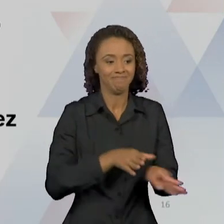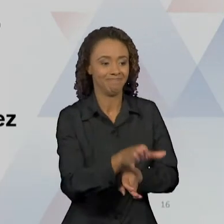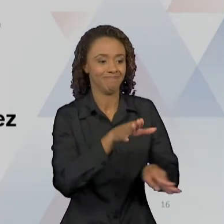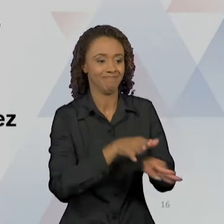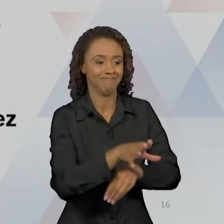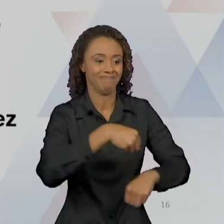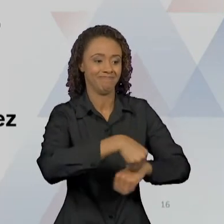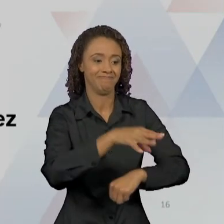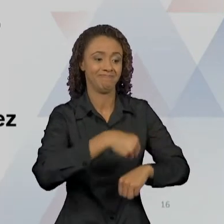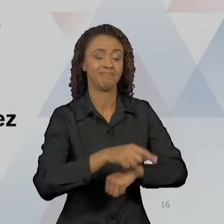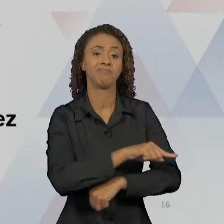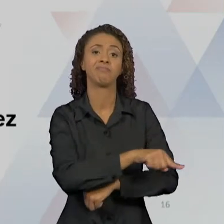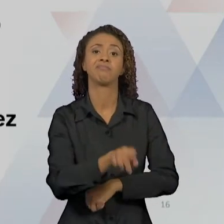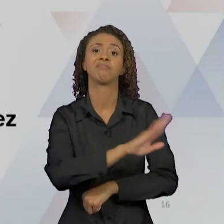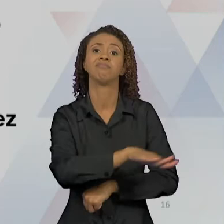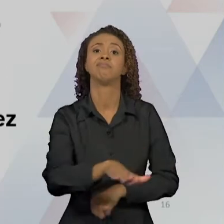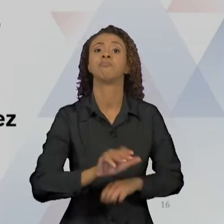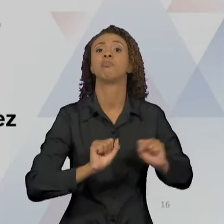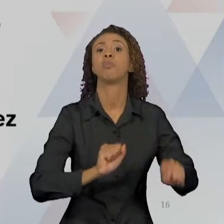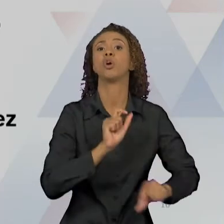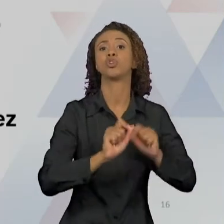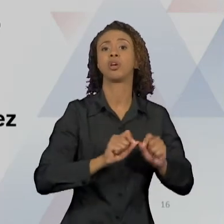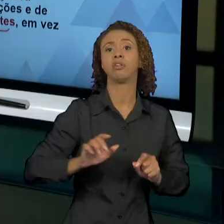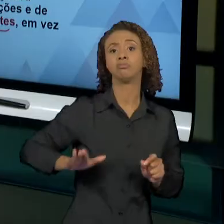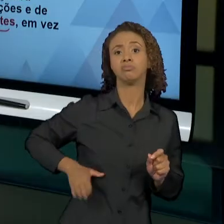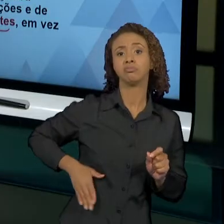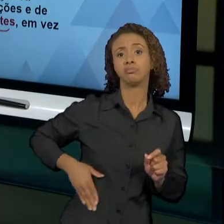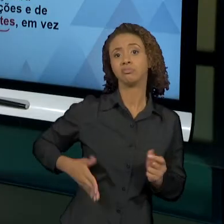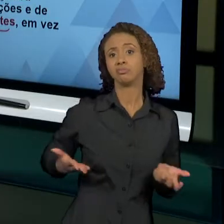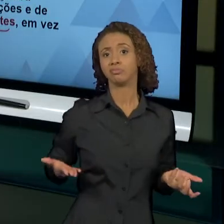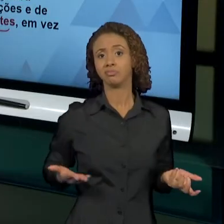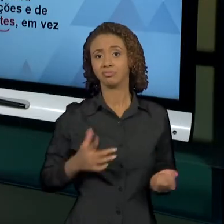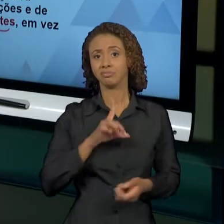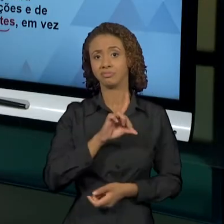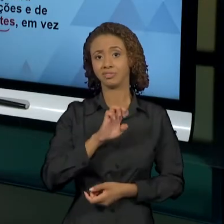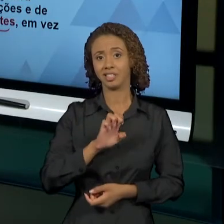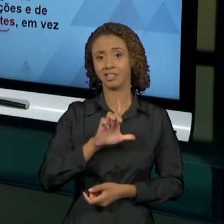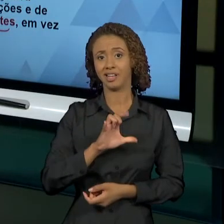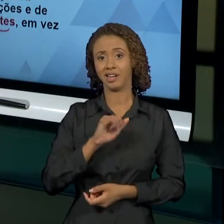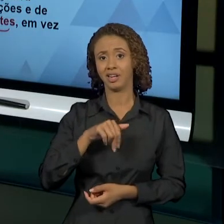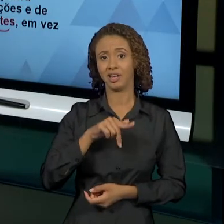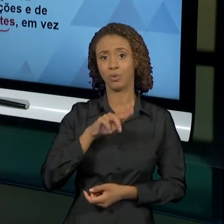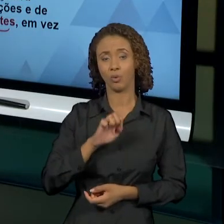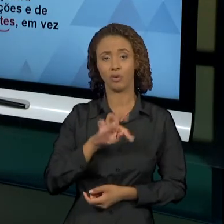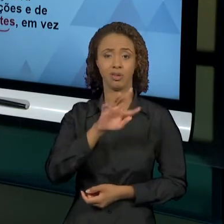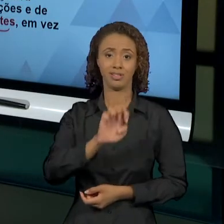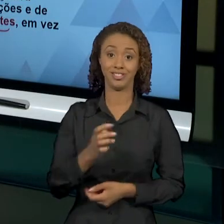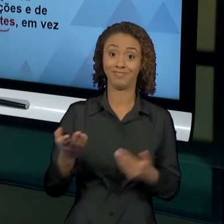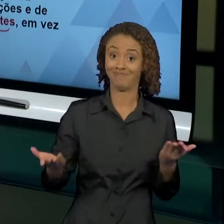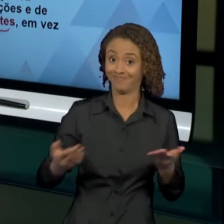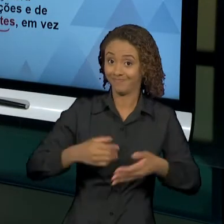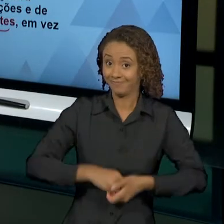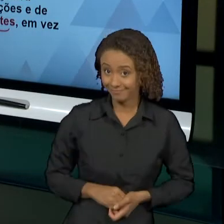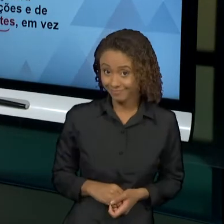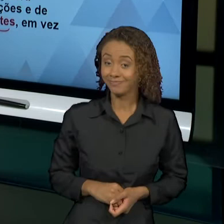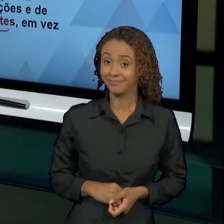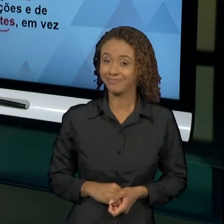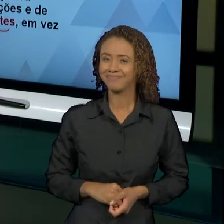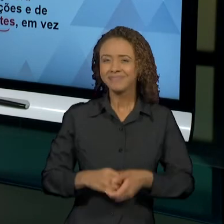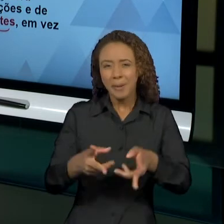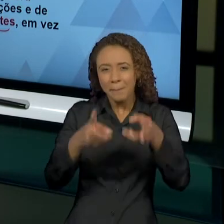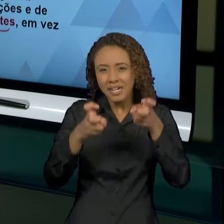Então, novamente, é algo para vocês pensarem, o quanto que reprimir pode